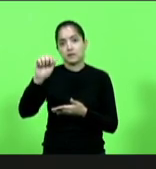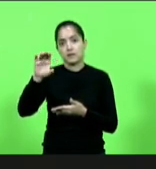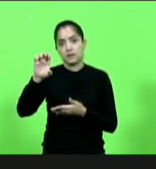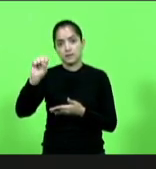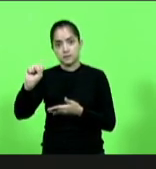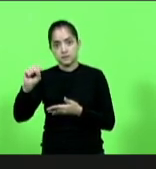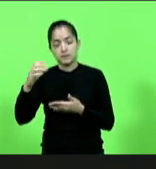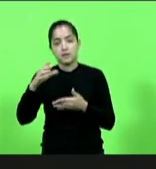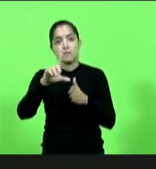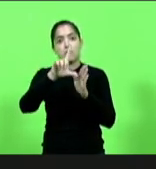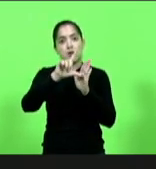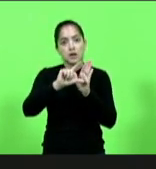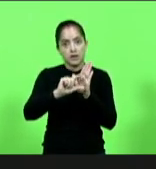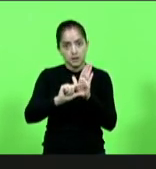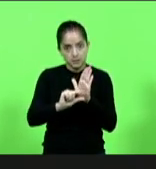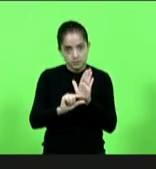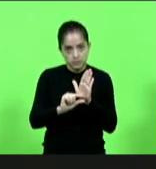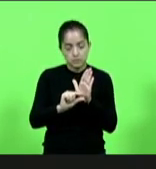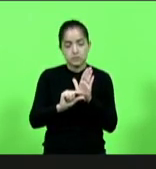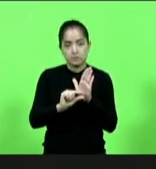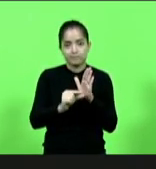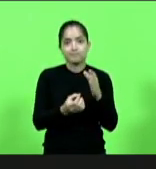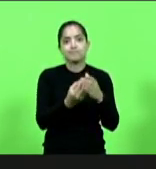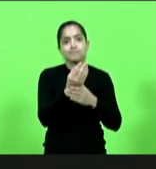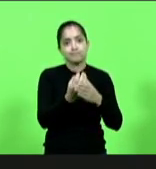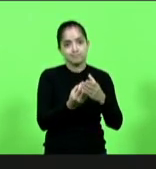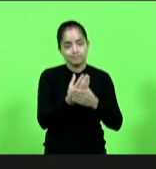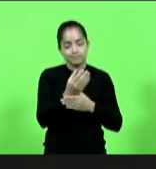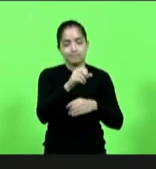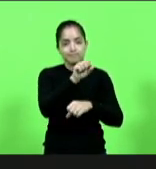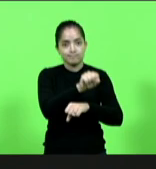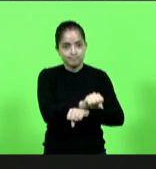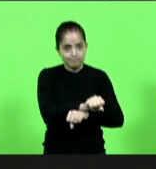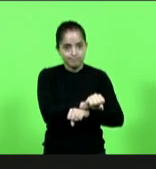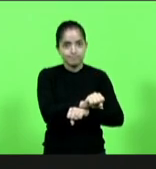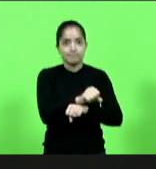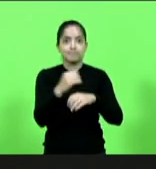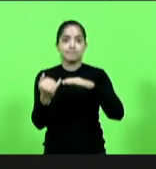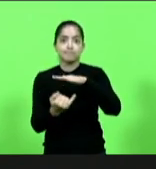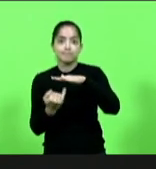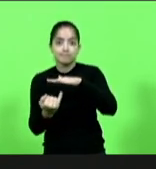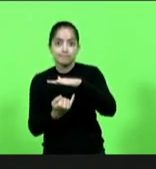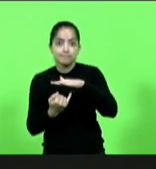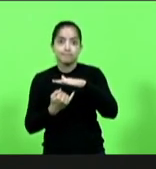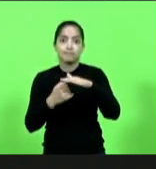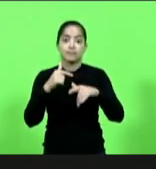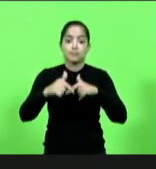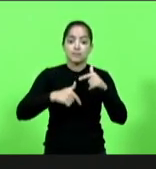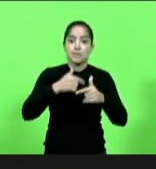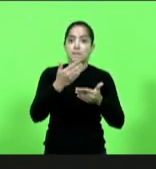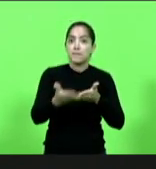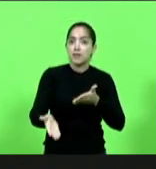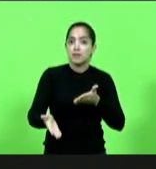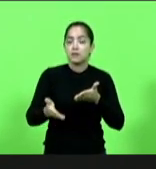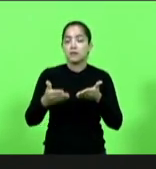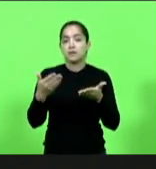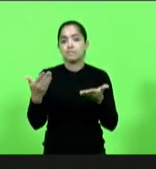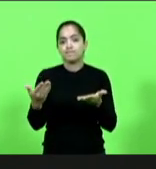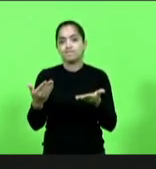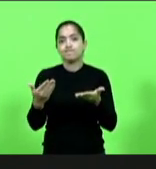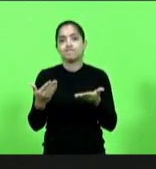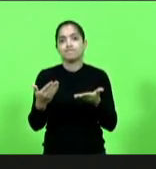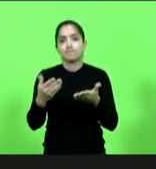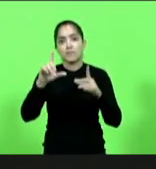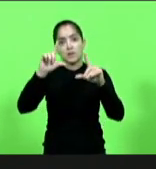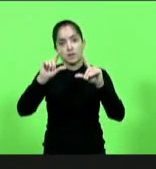ocorrer uma redução drástica de produção, paralisação de indústrias, desemprego, êxodo rural e uma considerável